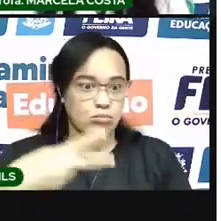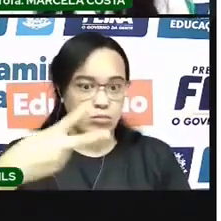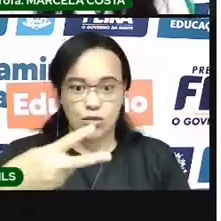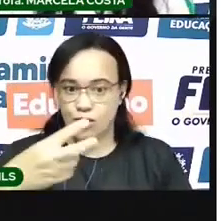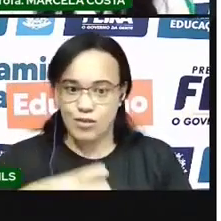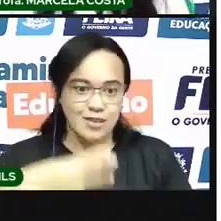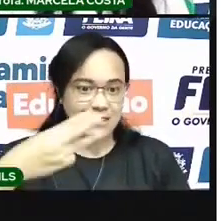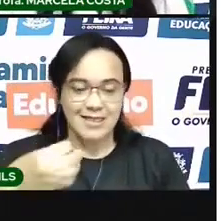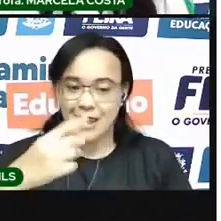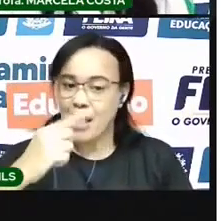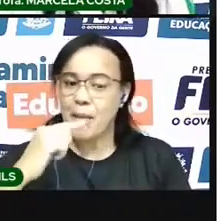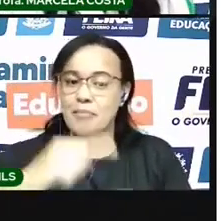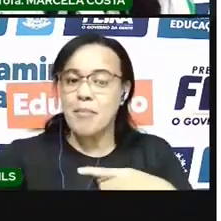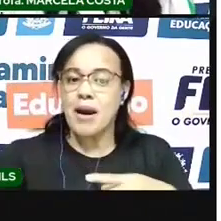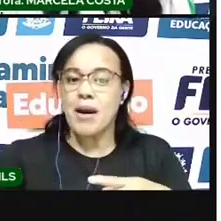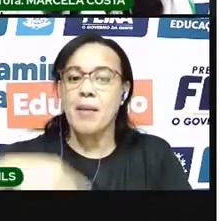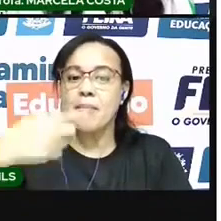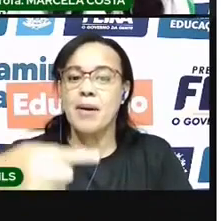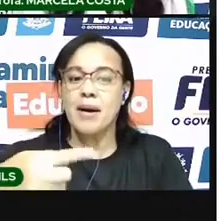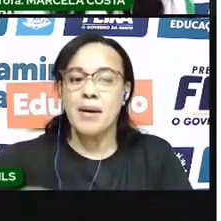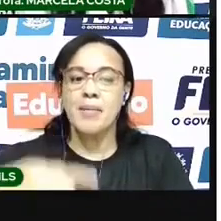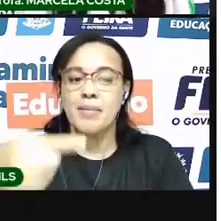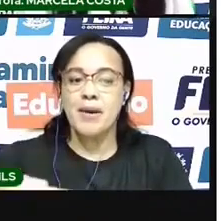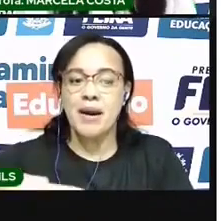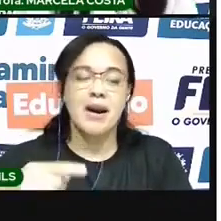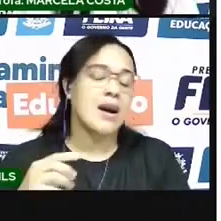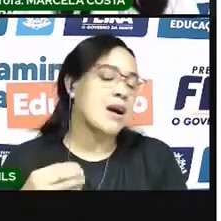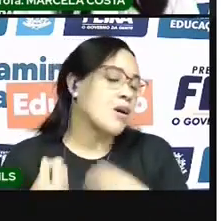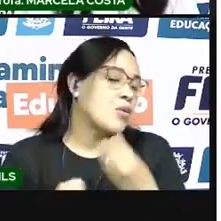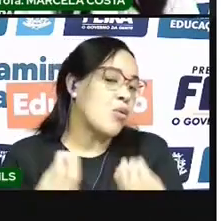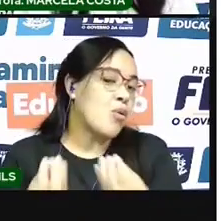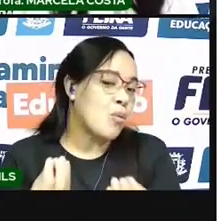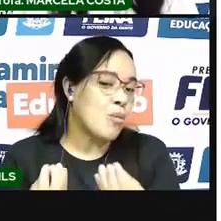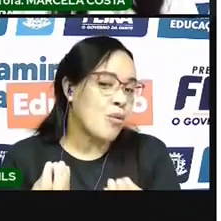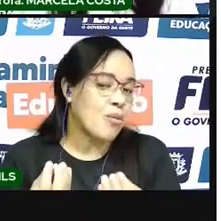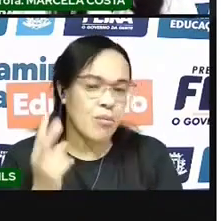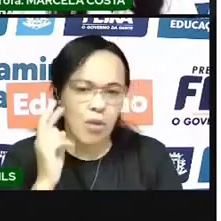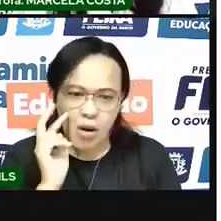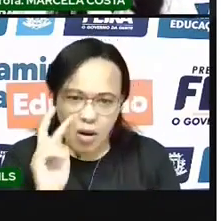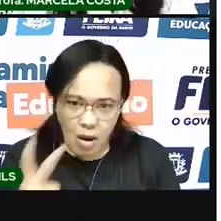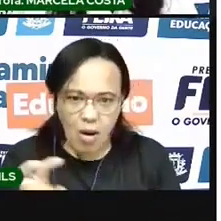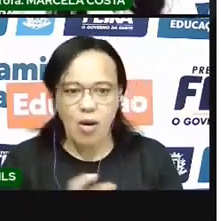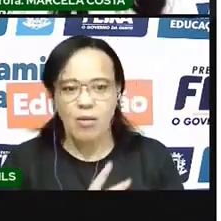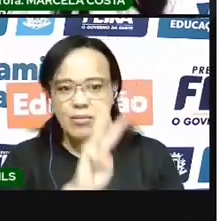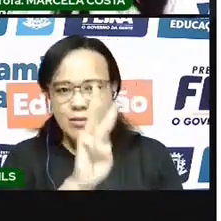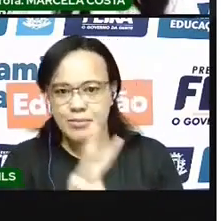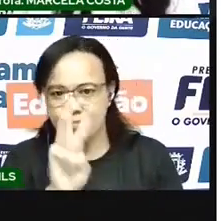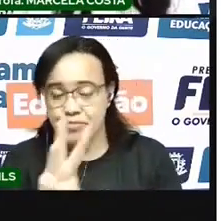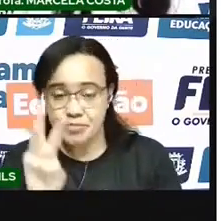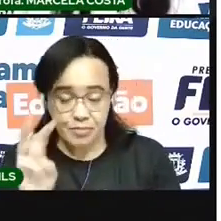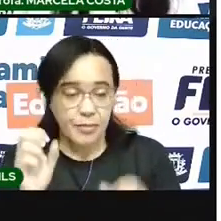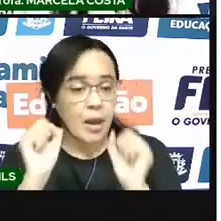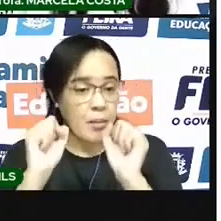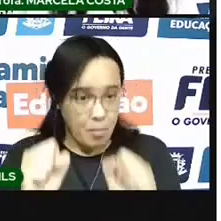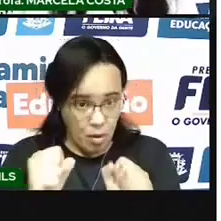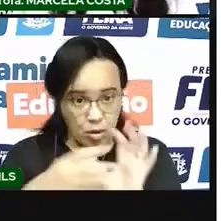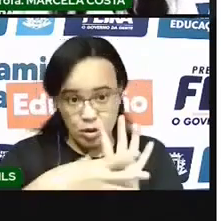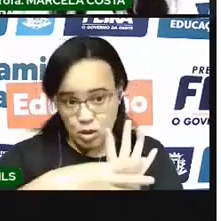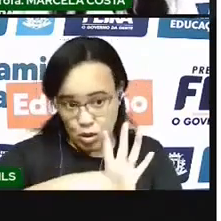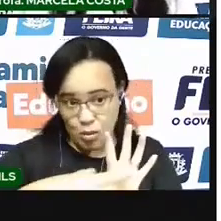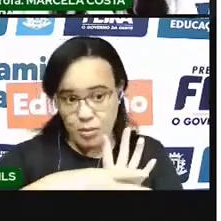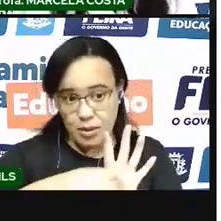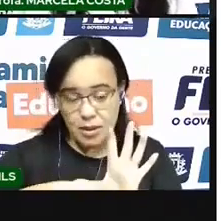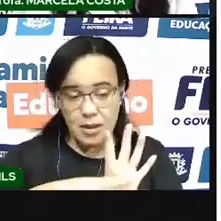Veja um link que eu coloquei aqui na apresentação. Que vocês podem copiar. Para acessar esse